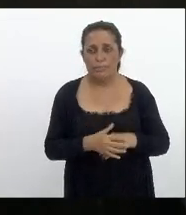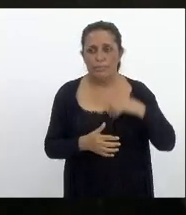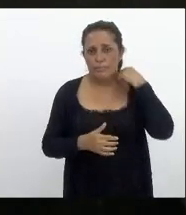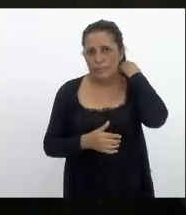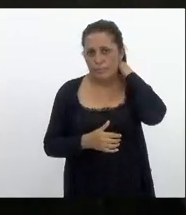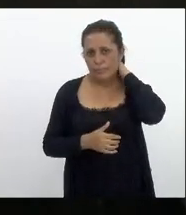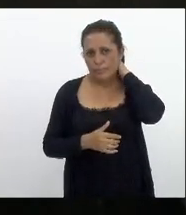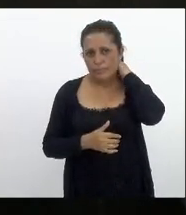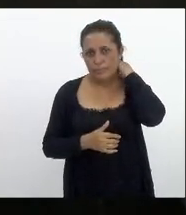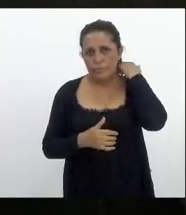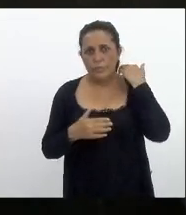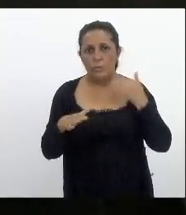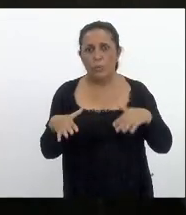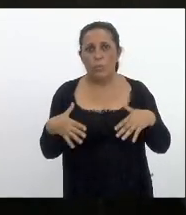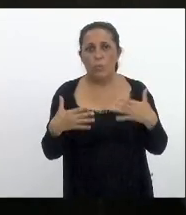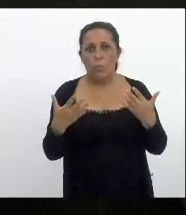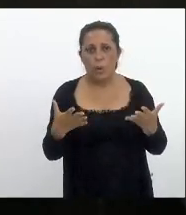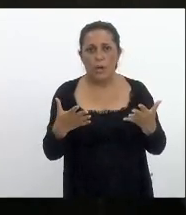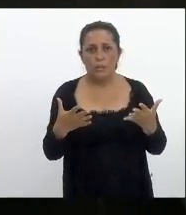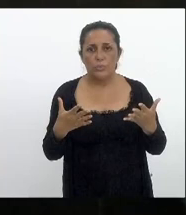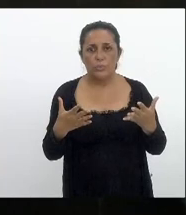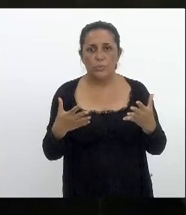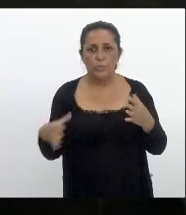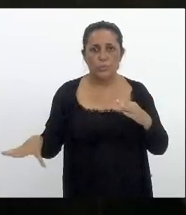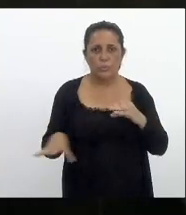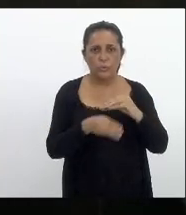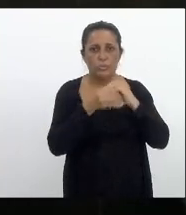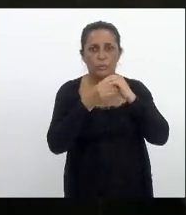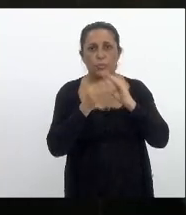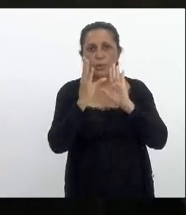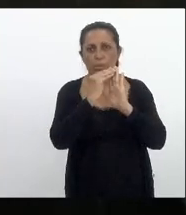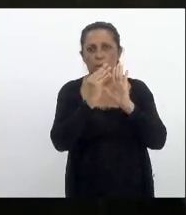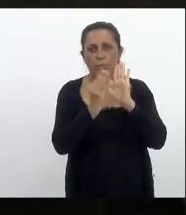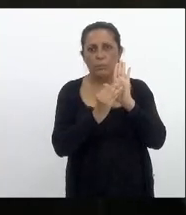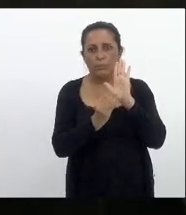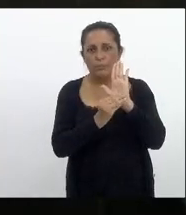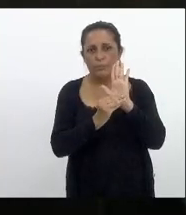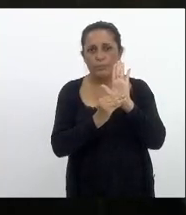quando se introduziu no texto constitucional